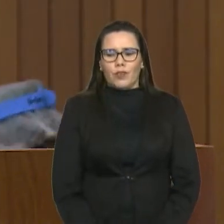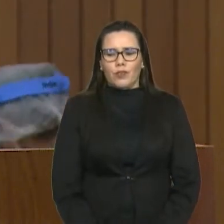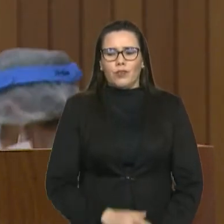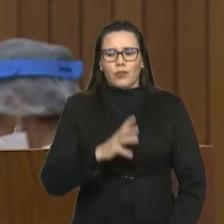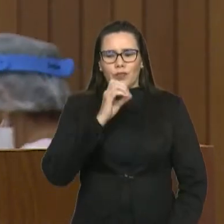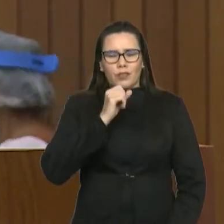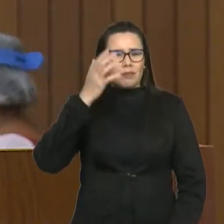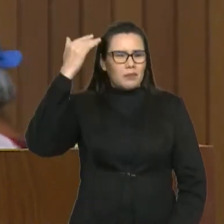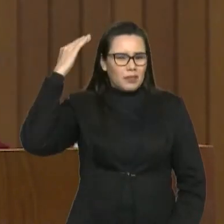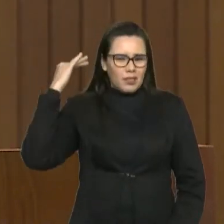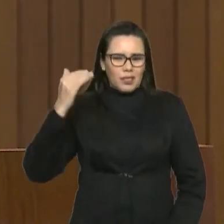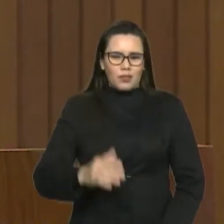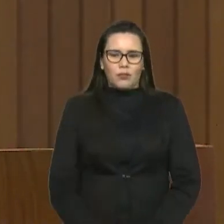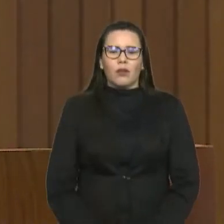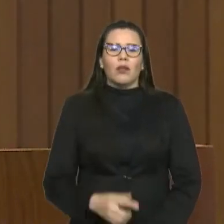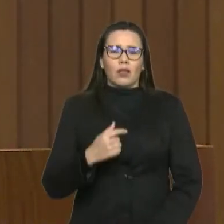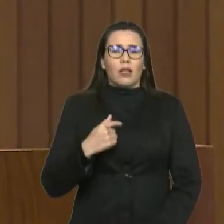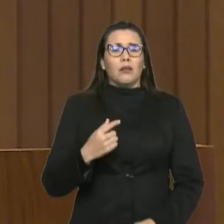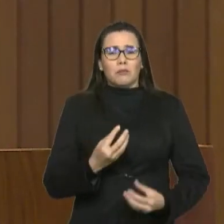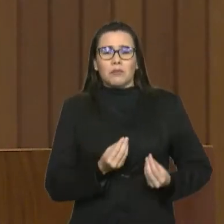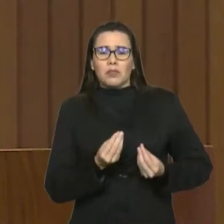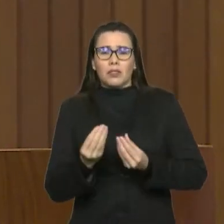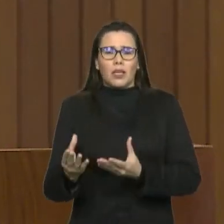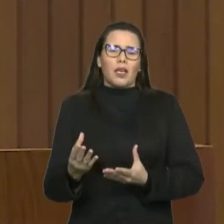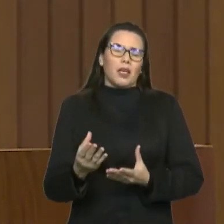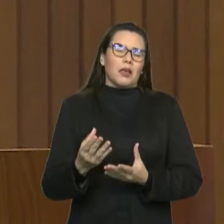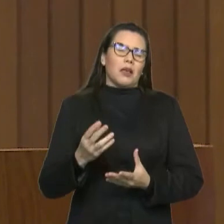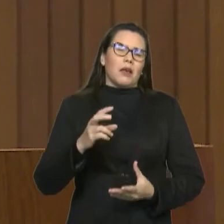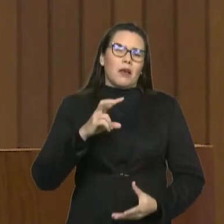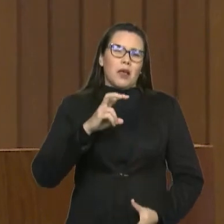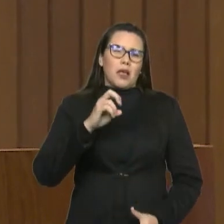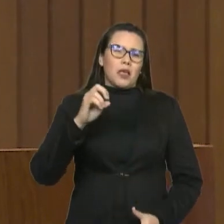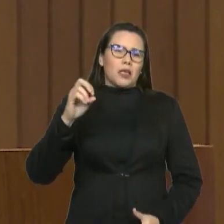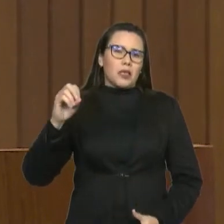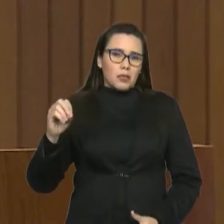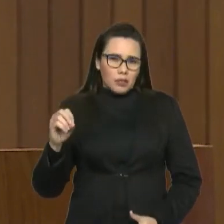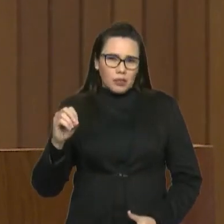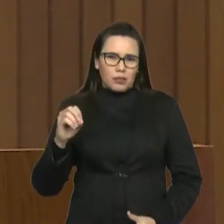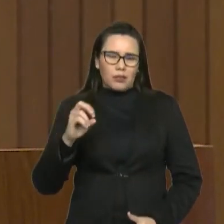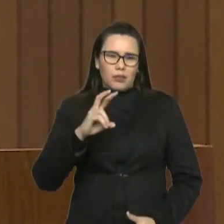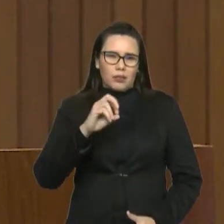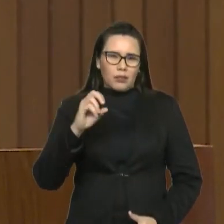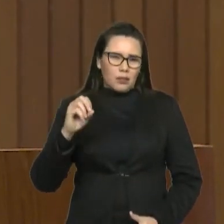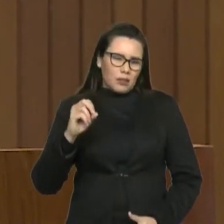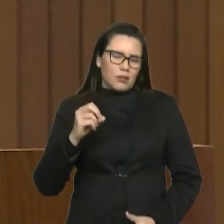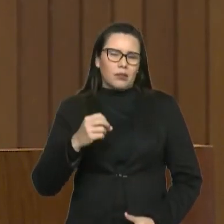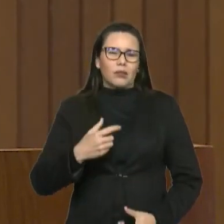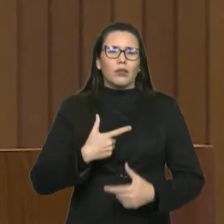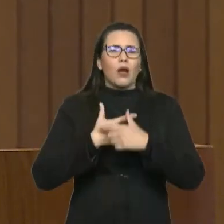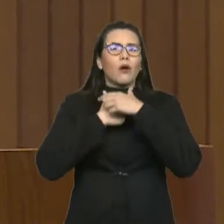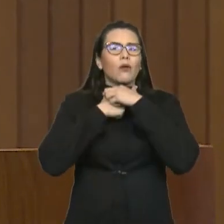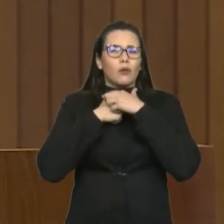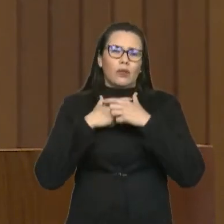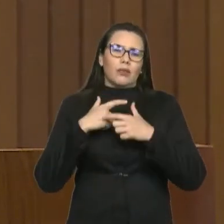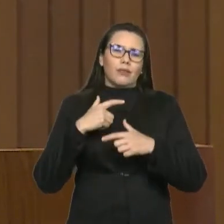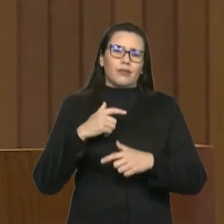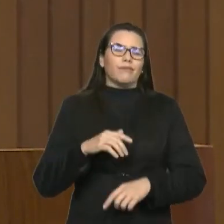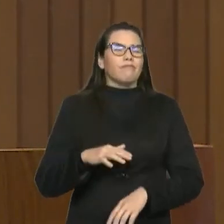distribuímos mais de 500 coleiras, com mais saúde animal e com a ação do castramóvel. Pergunto ainda,